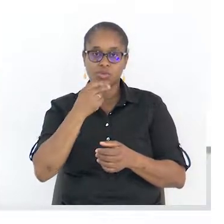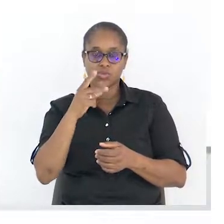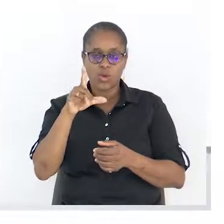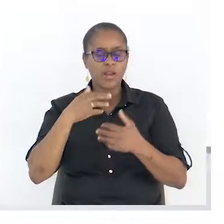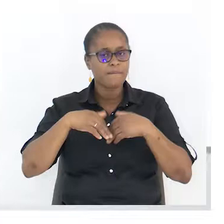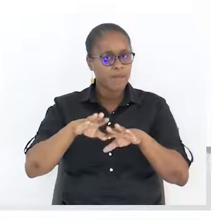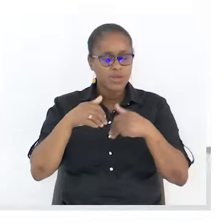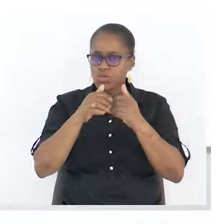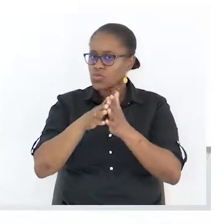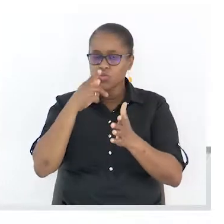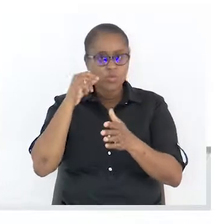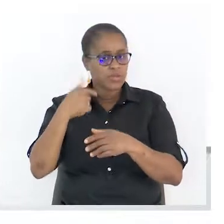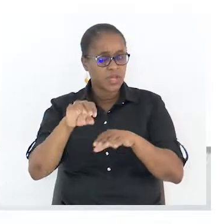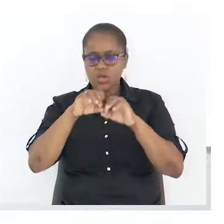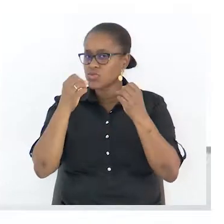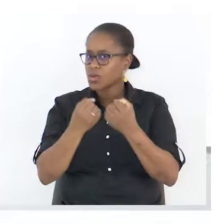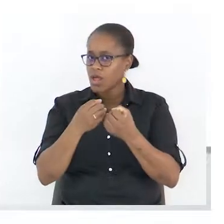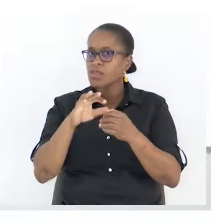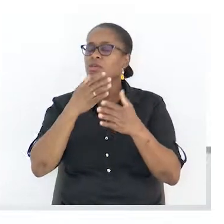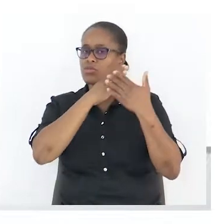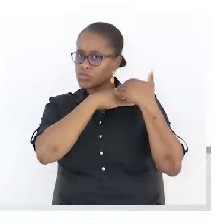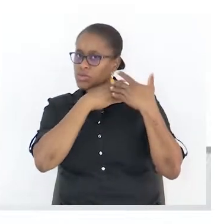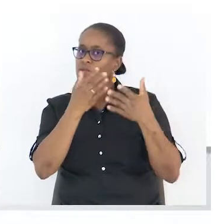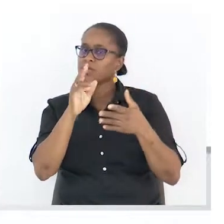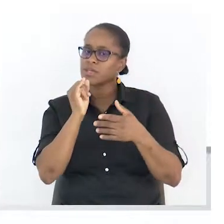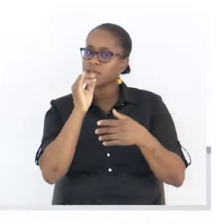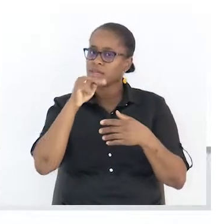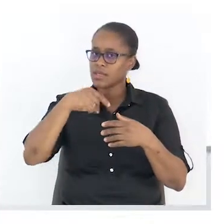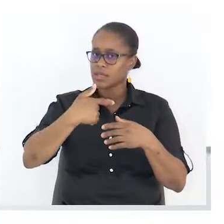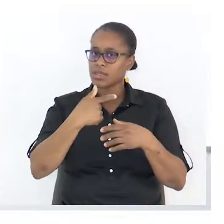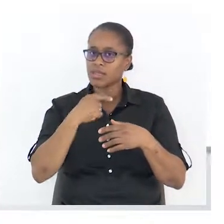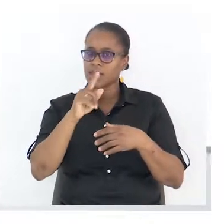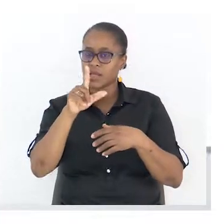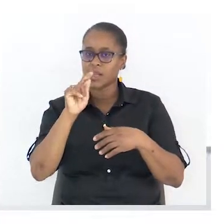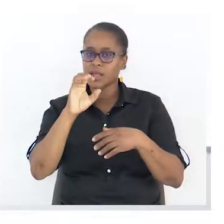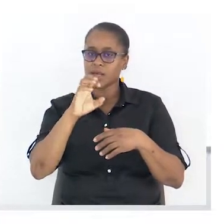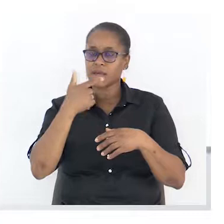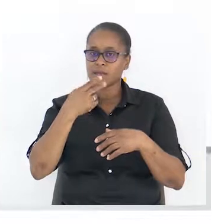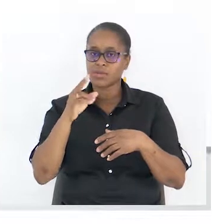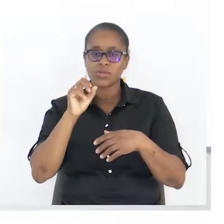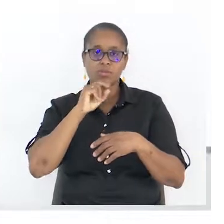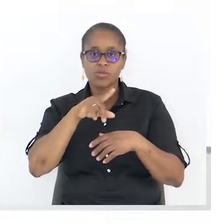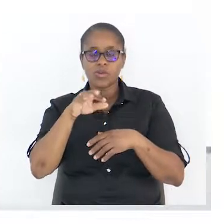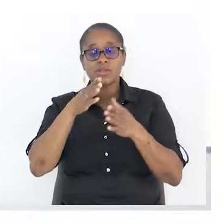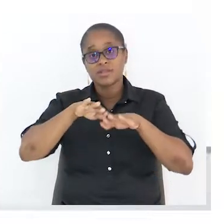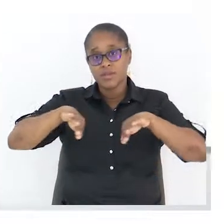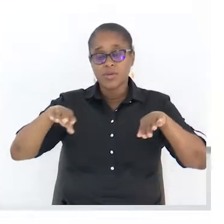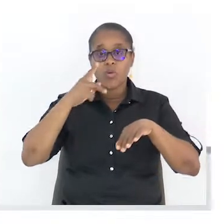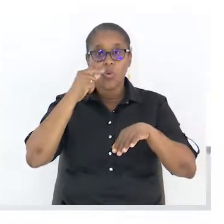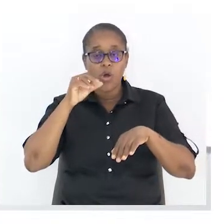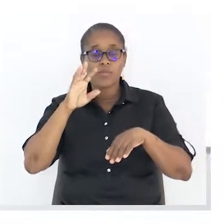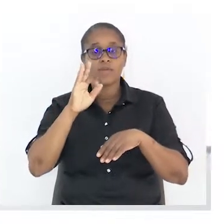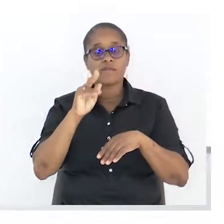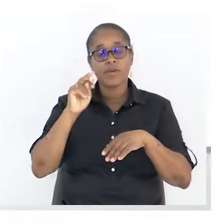a função de intelectuais. Não se pode separar o homem febre do homem sapiença. Todo homem,